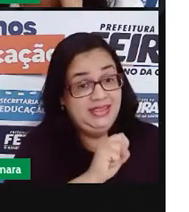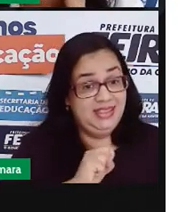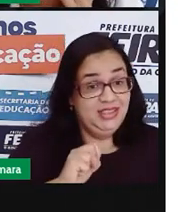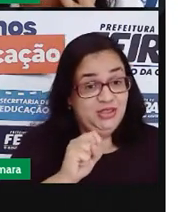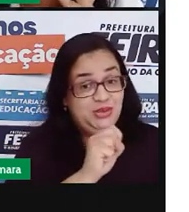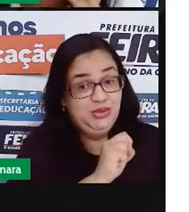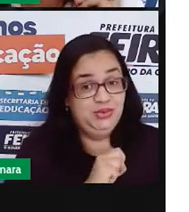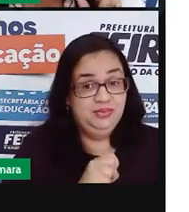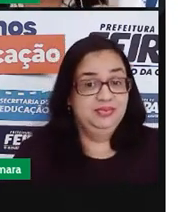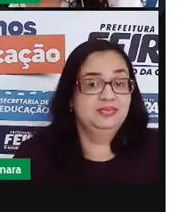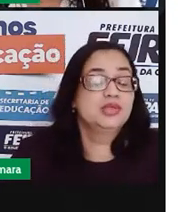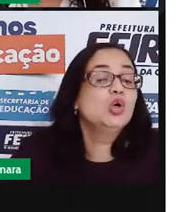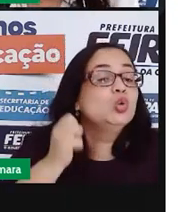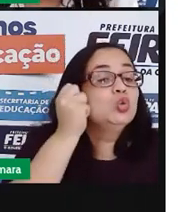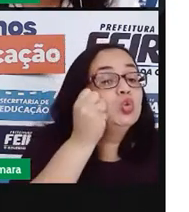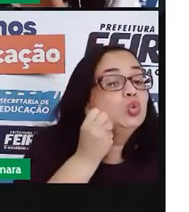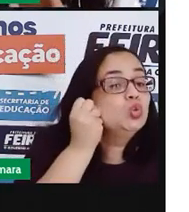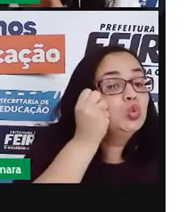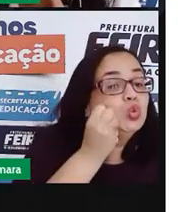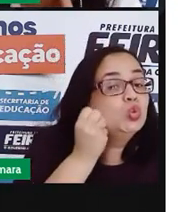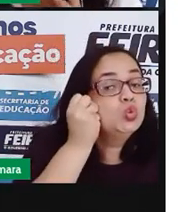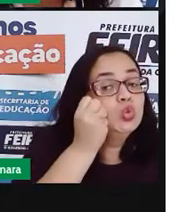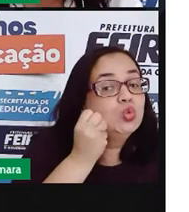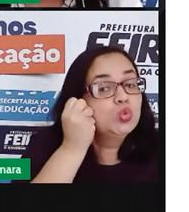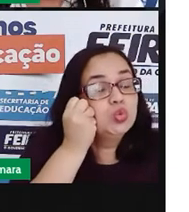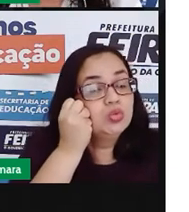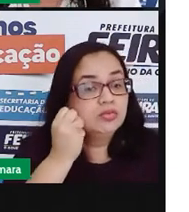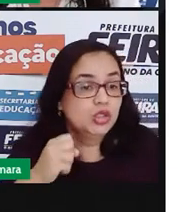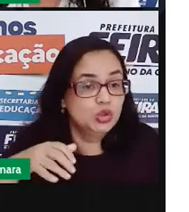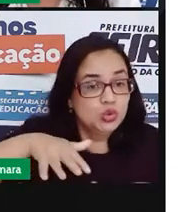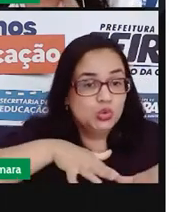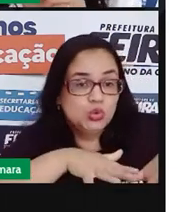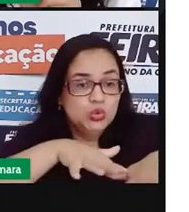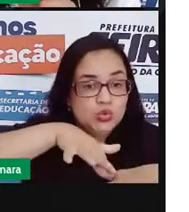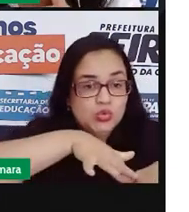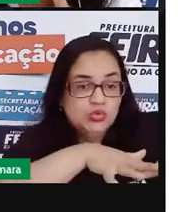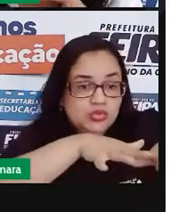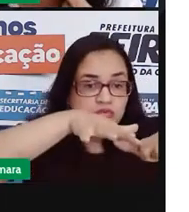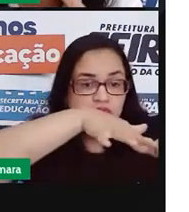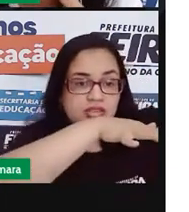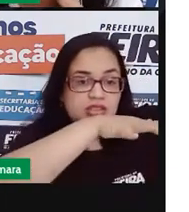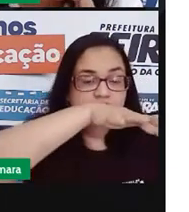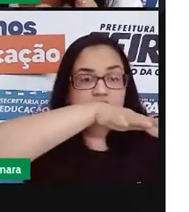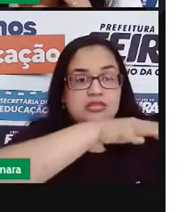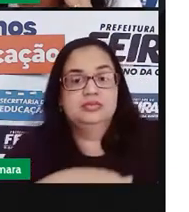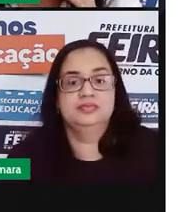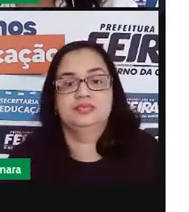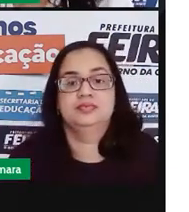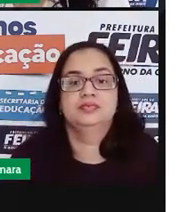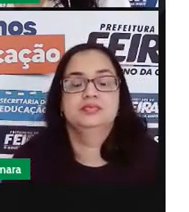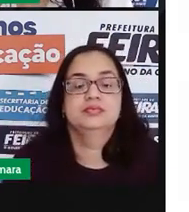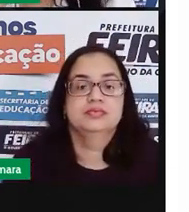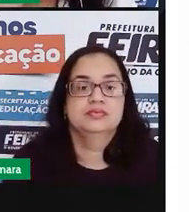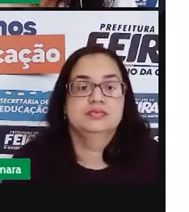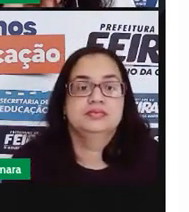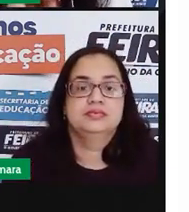Solteiro. Suco. Surfista.